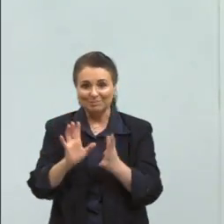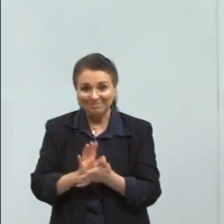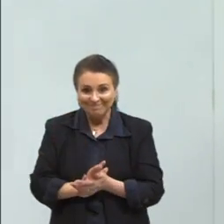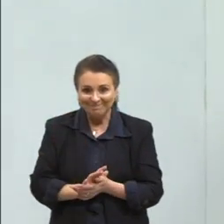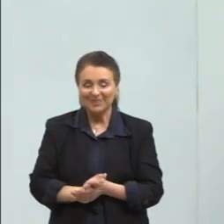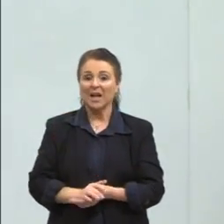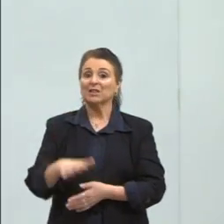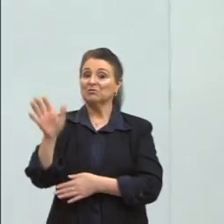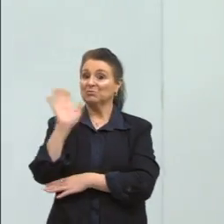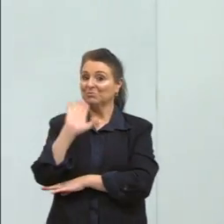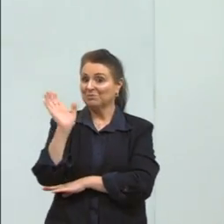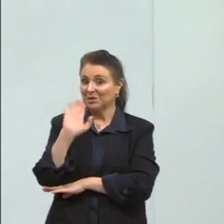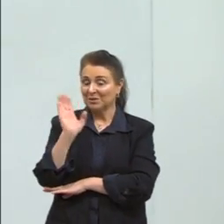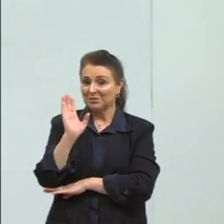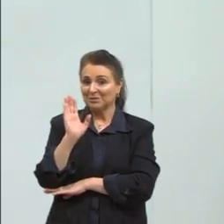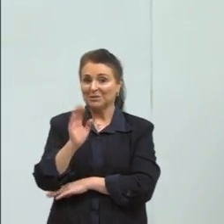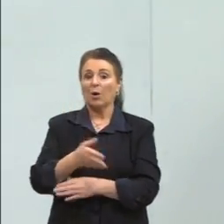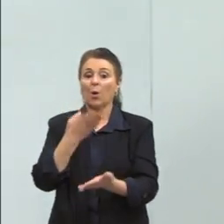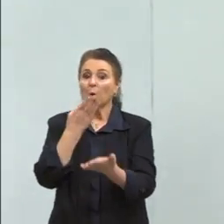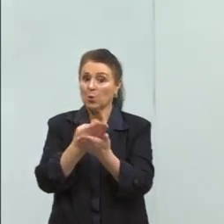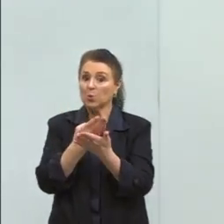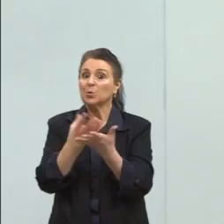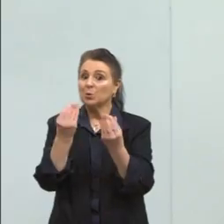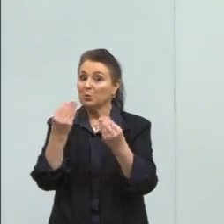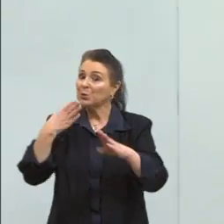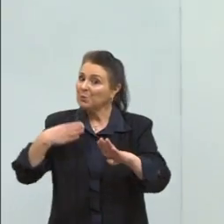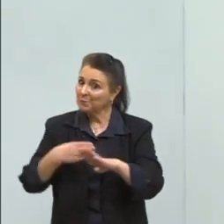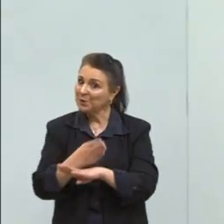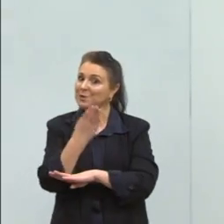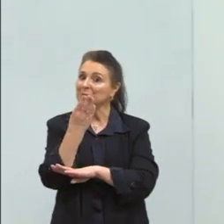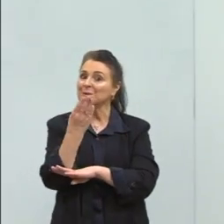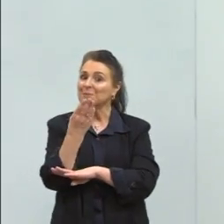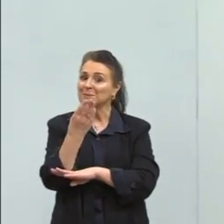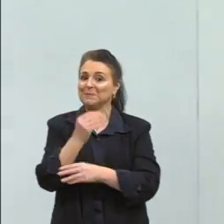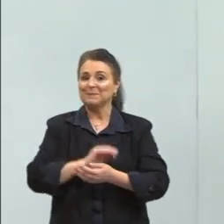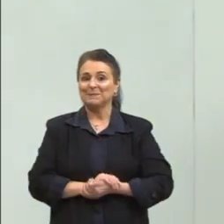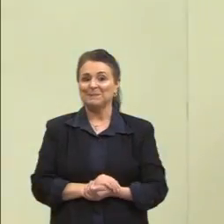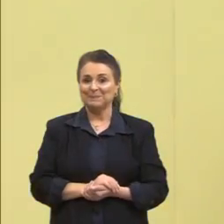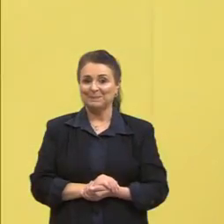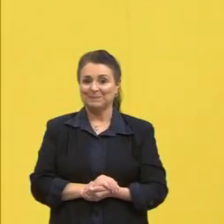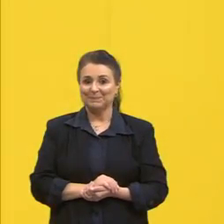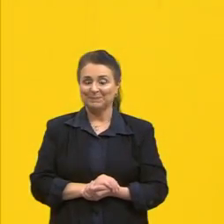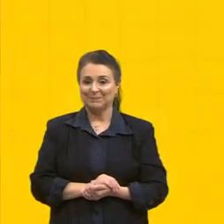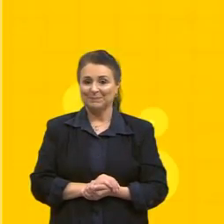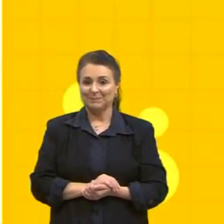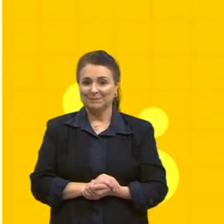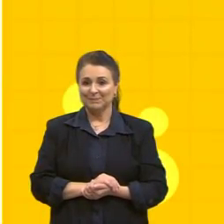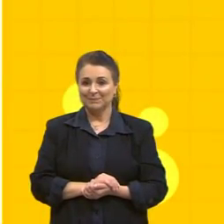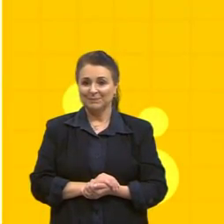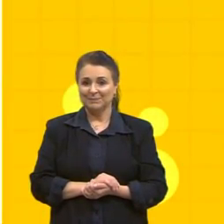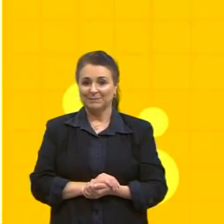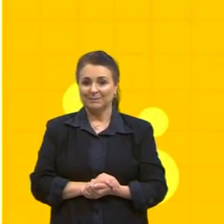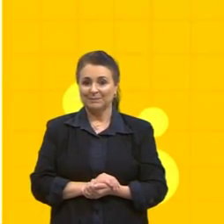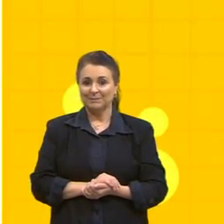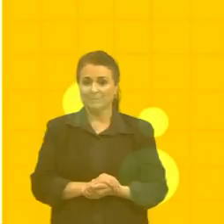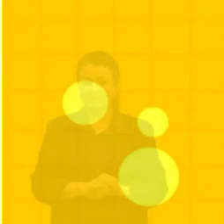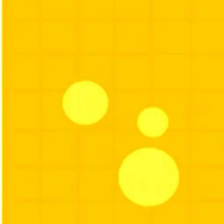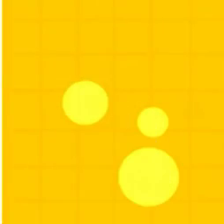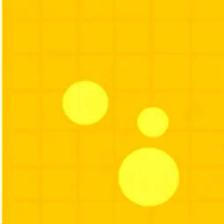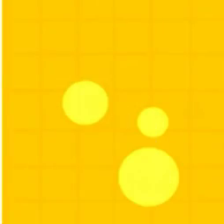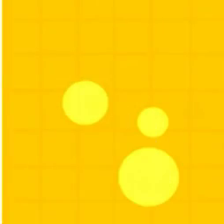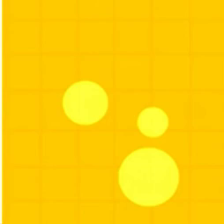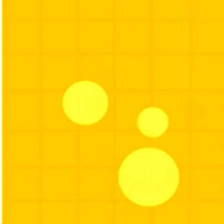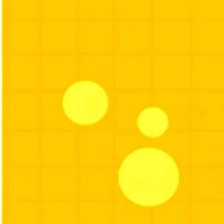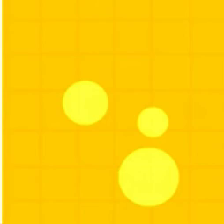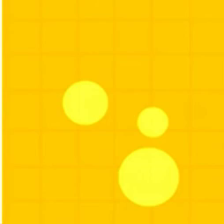Tchau para vocês, então. Estudem muito e partiu passar. Bom ENEM para todos. Tchau. Tchau. Tchau. Tchau.